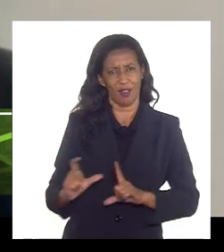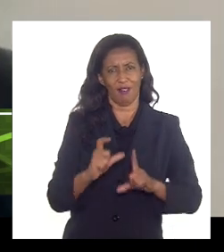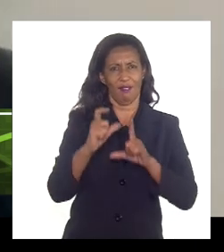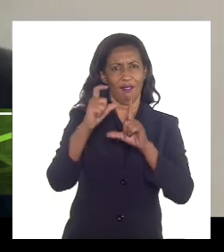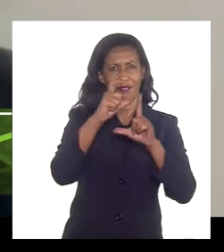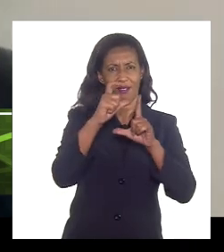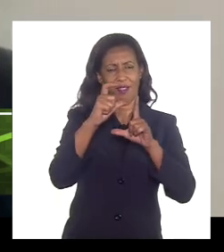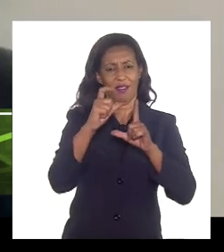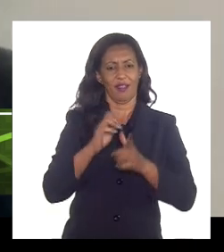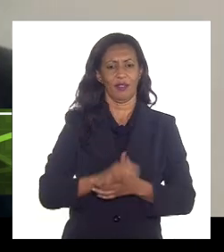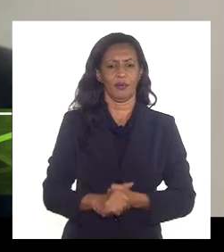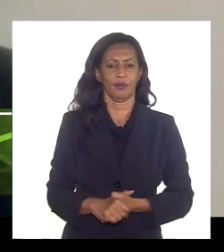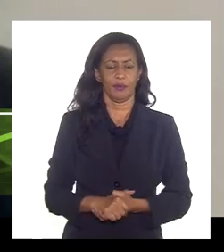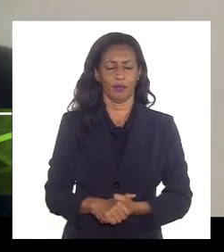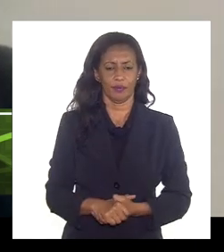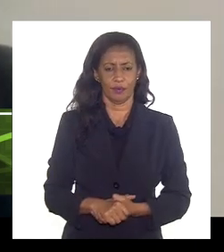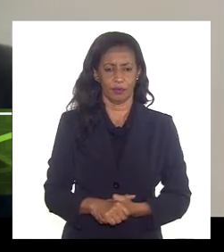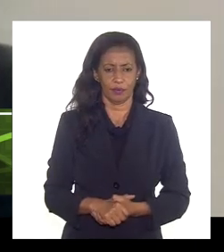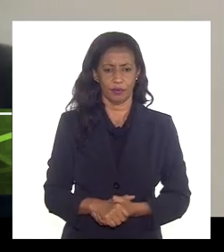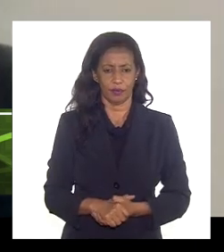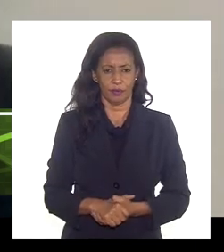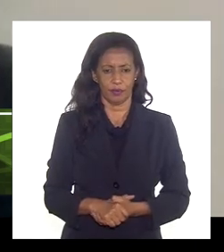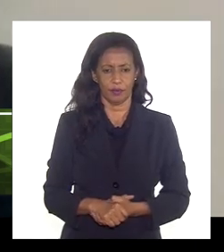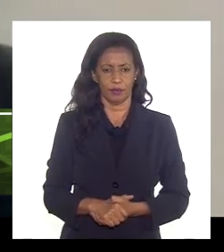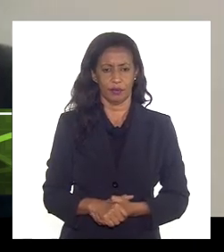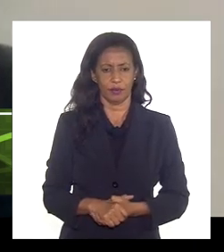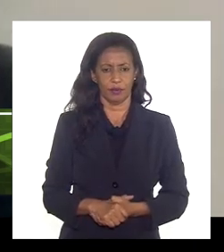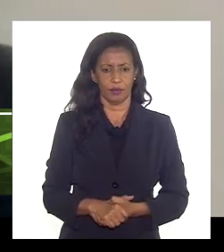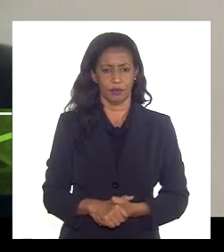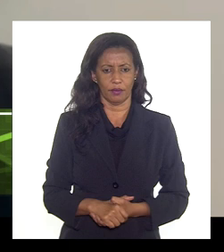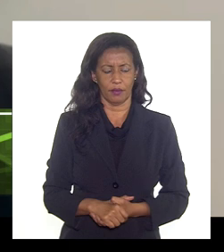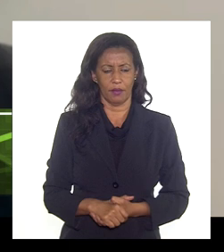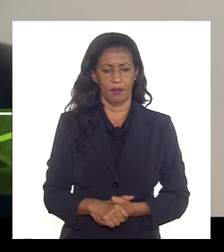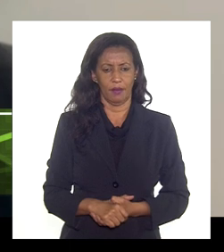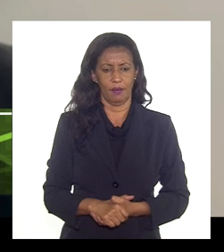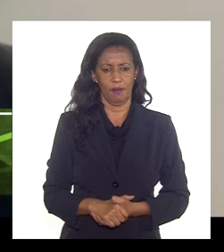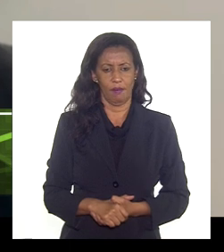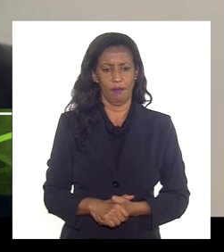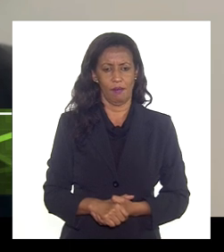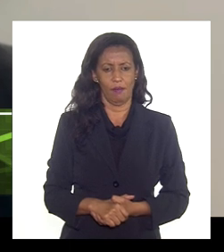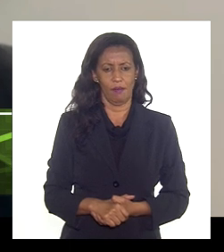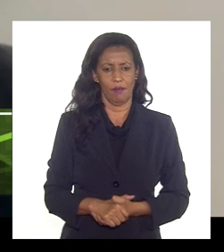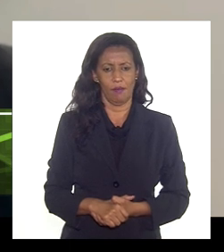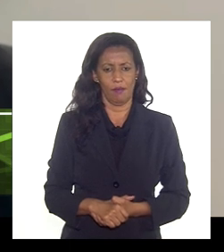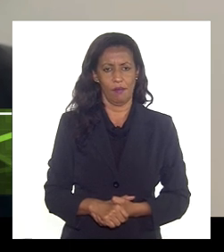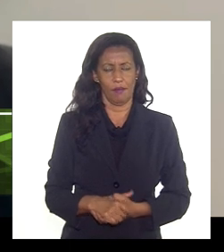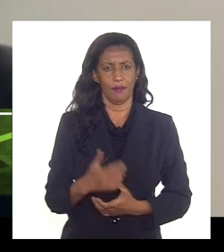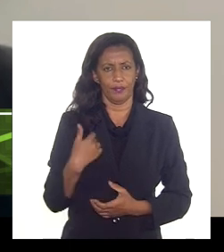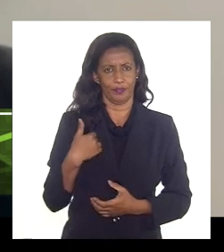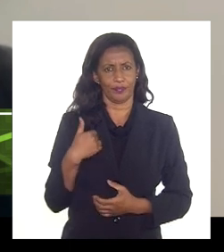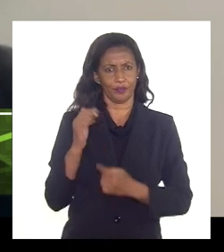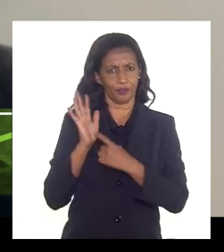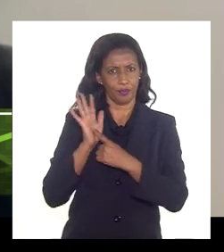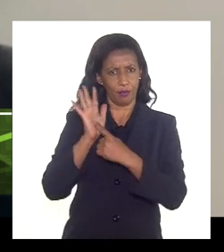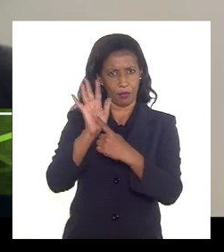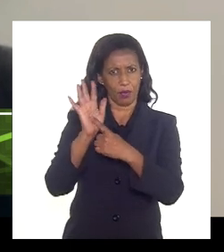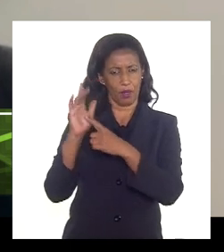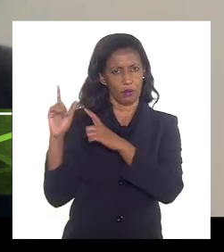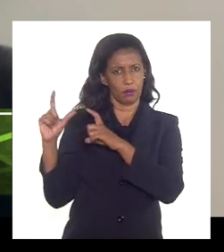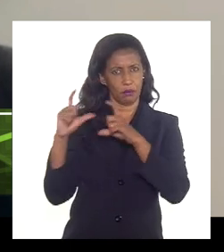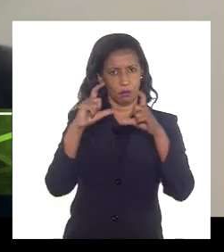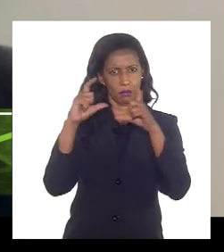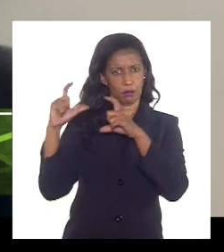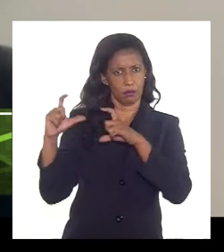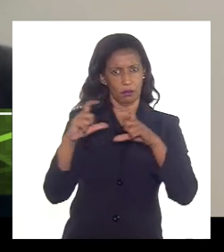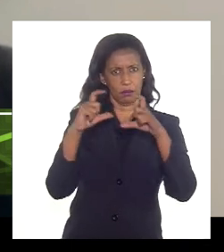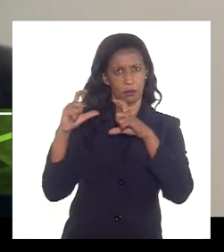a minha exposição aqui e essa apresentação que eu vou fazer ela vai buscar